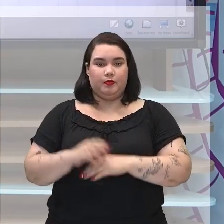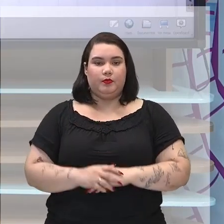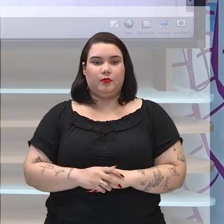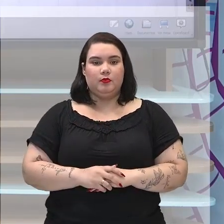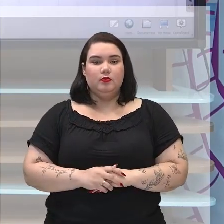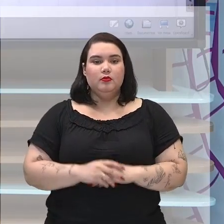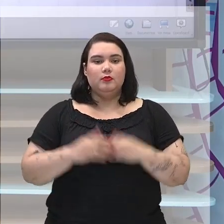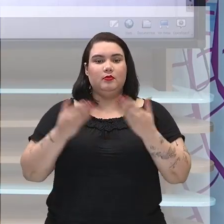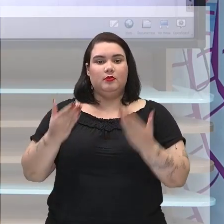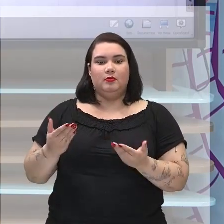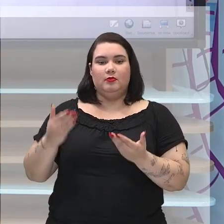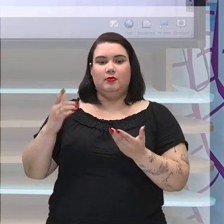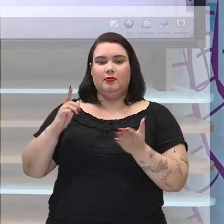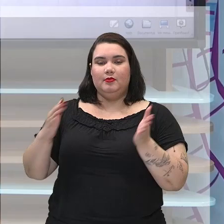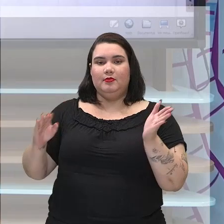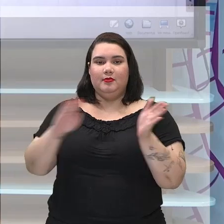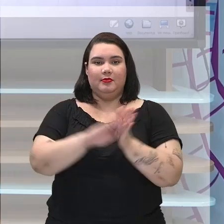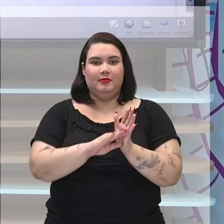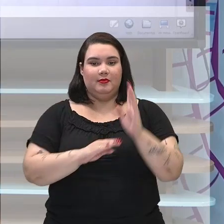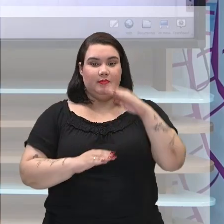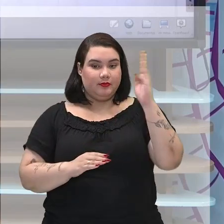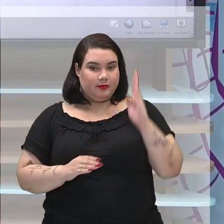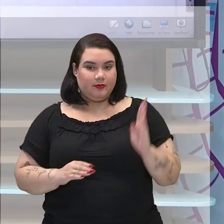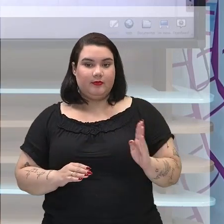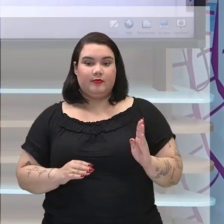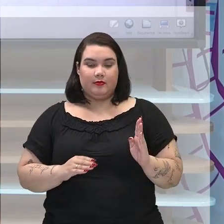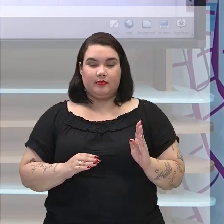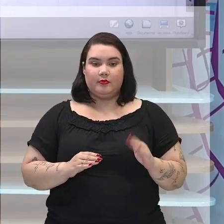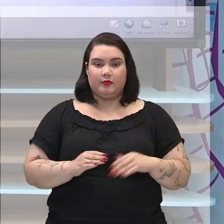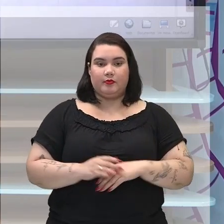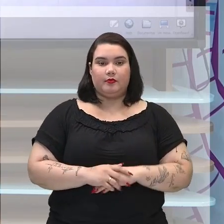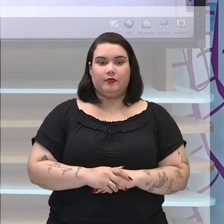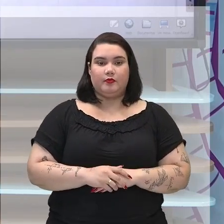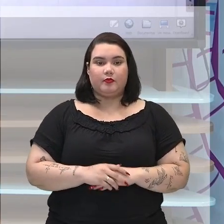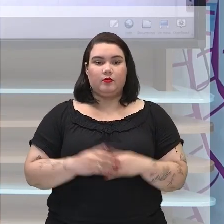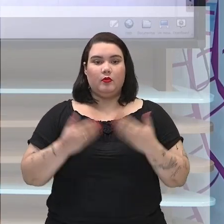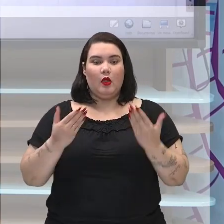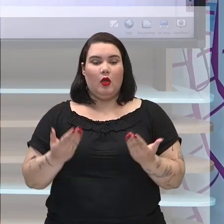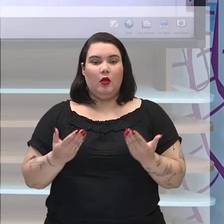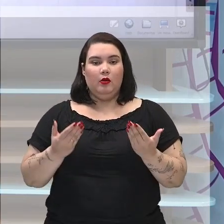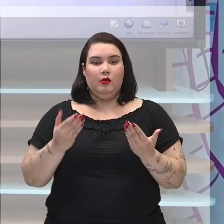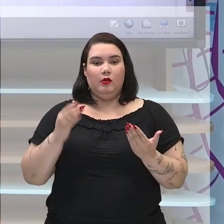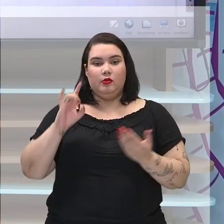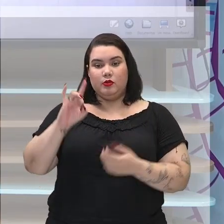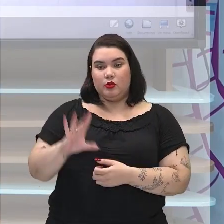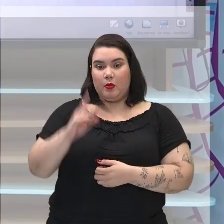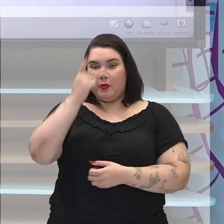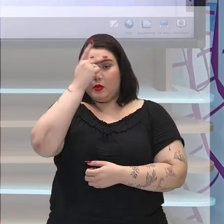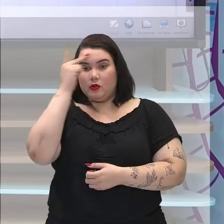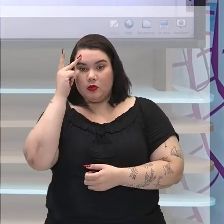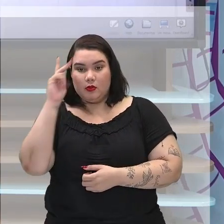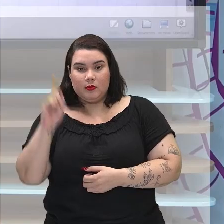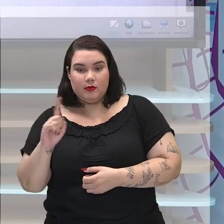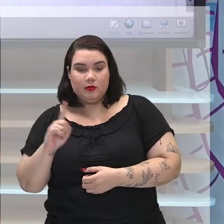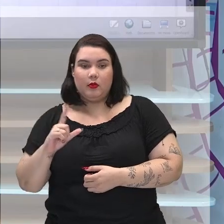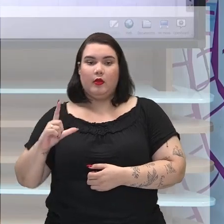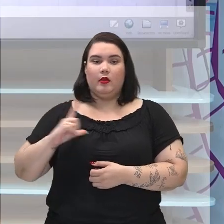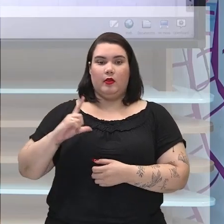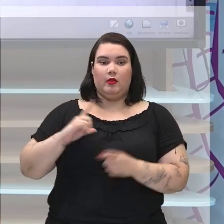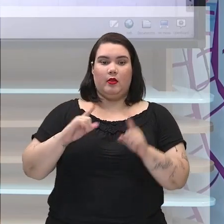com a vinda da família real portuguesa, e junto, né, não vai vir somente pessoas, vem o que? Porque